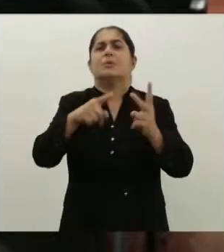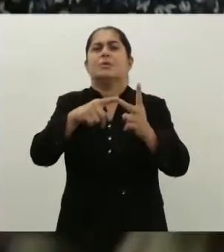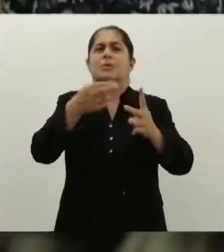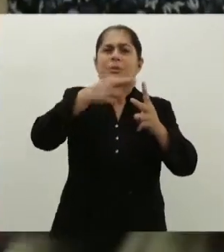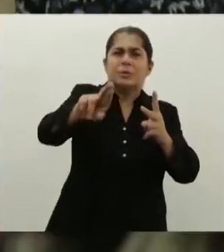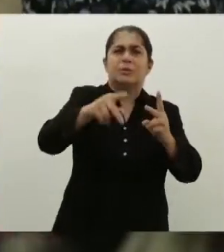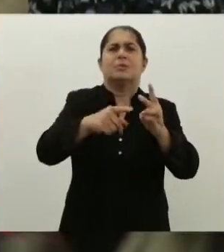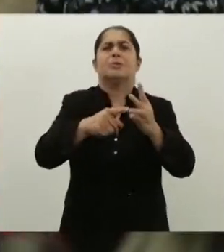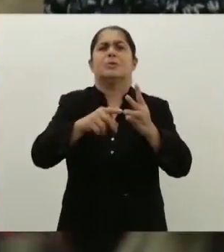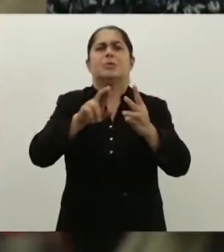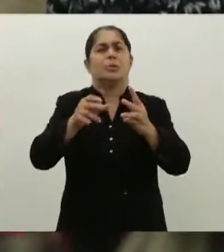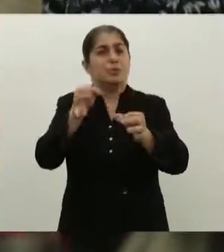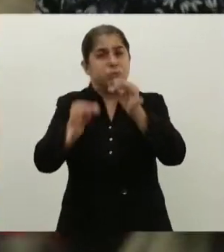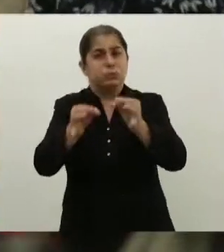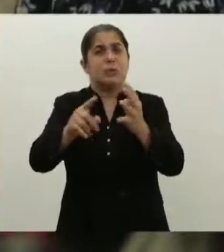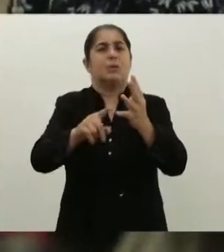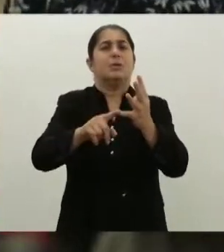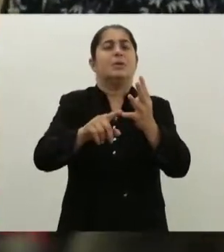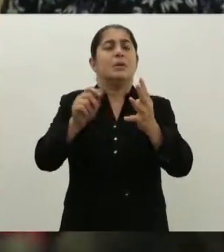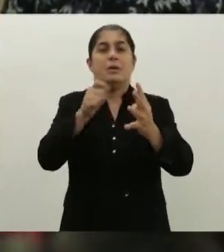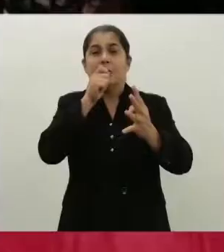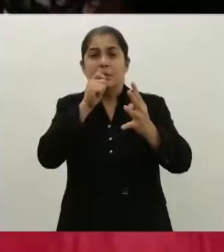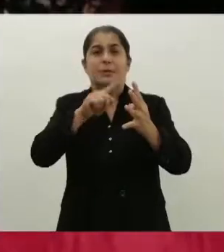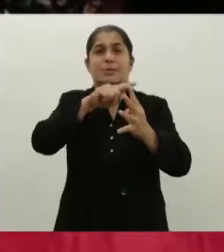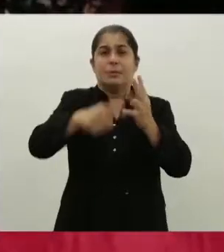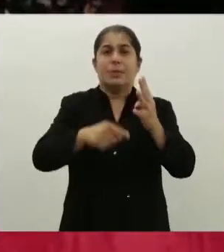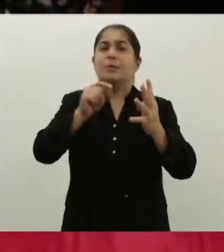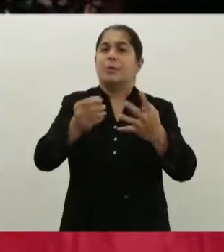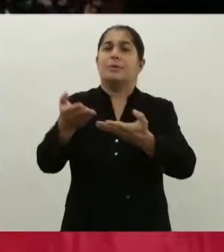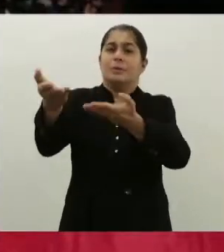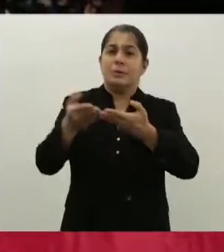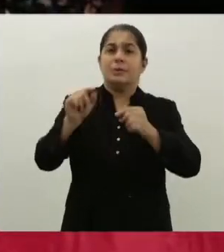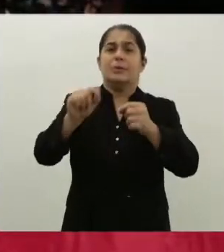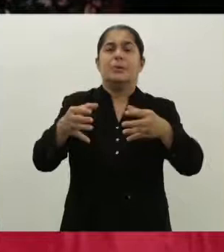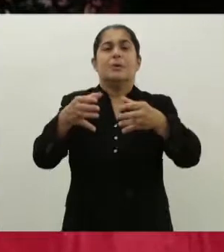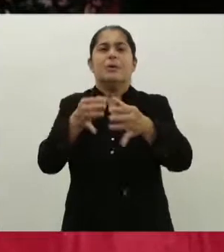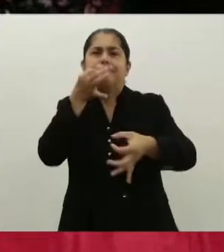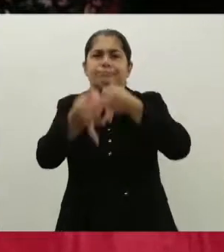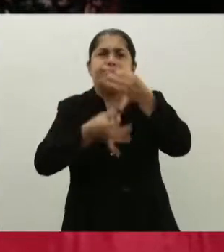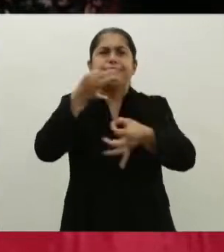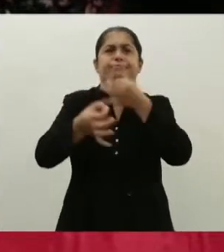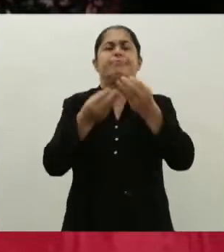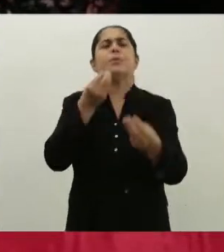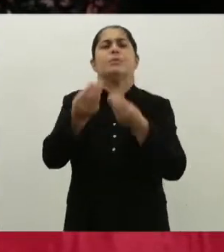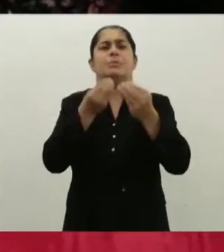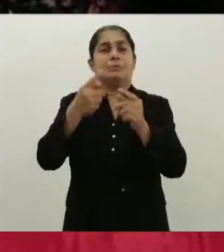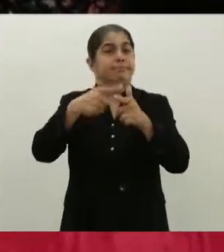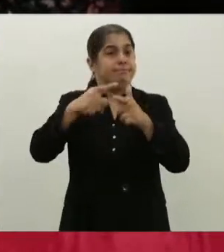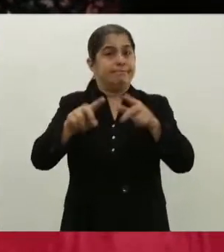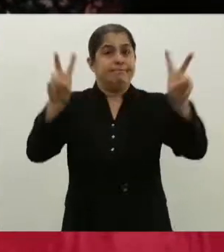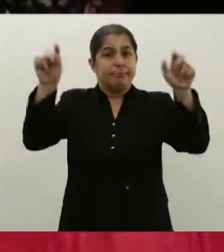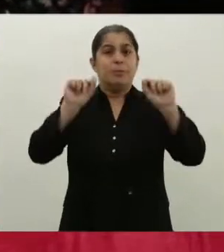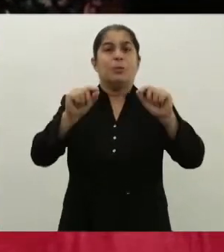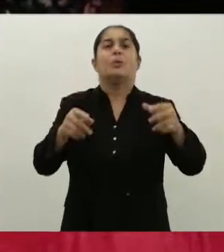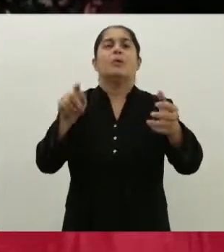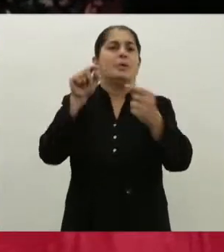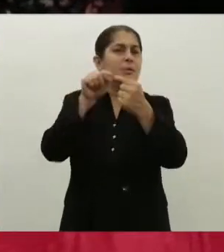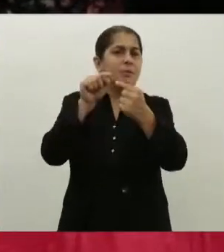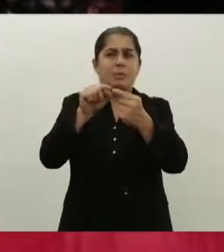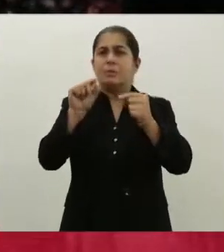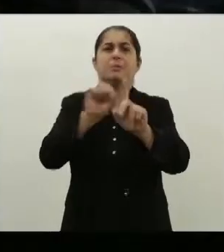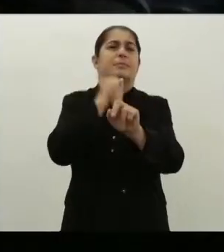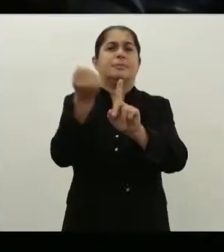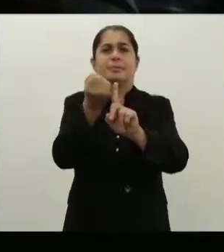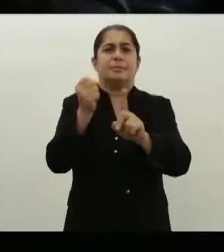religiosas, judiciares e até a imprensa foram convidadas a discutir os principais problemas relacionados à